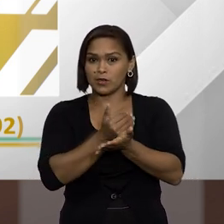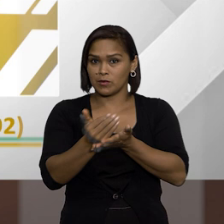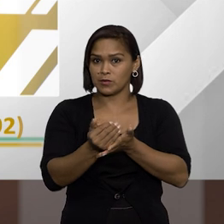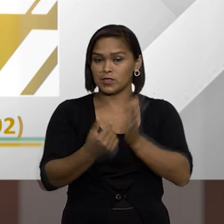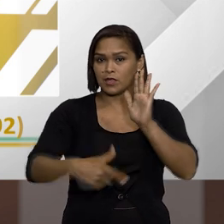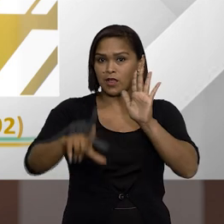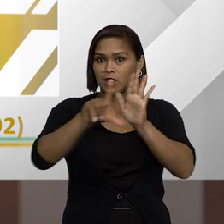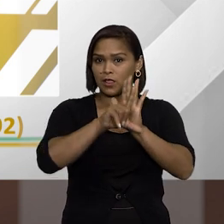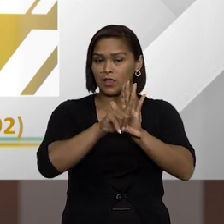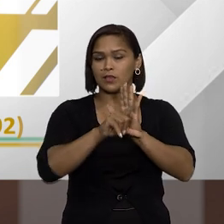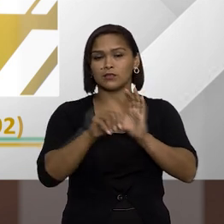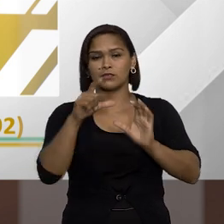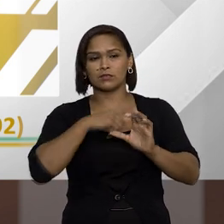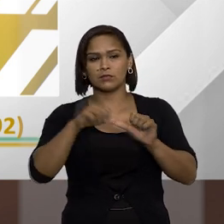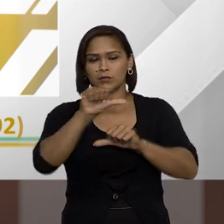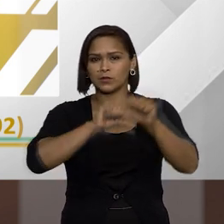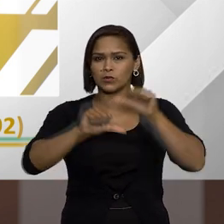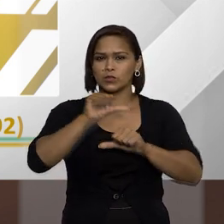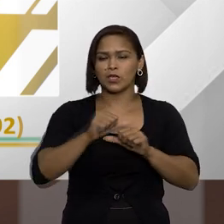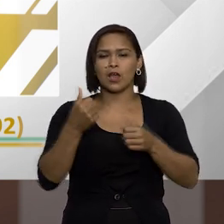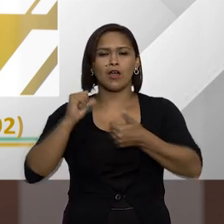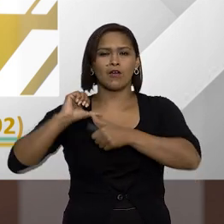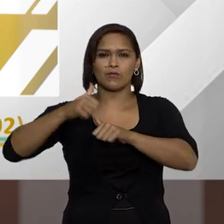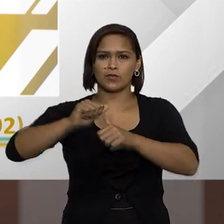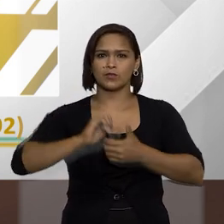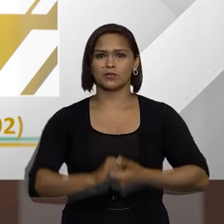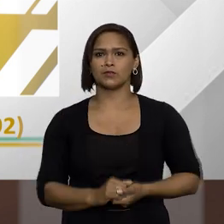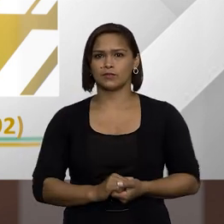também se ainda terá mais mudanças ou não o que você avalia